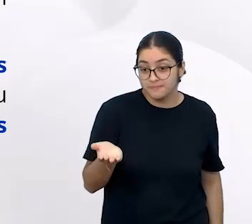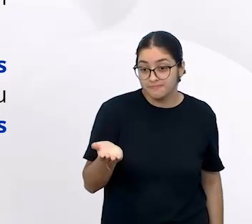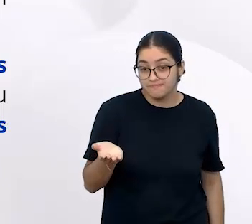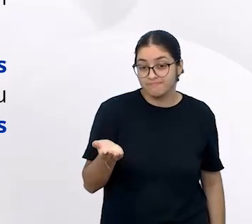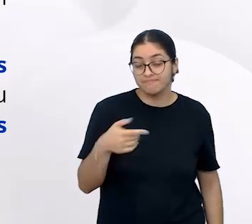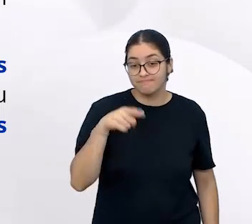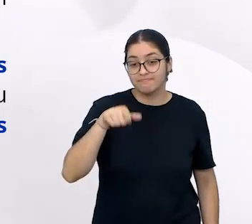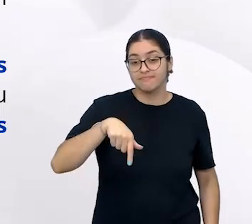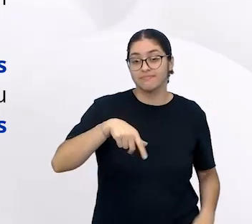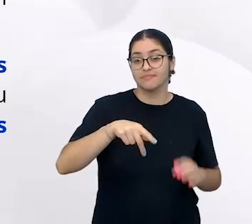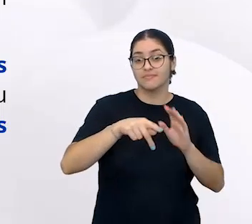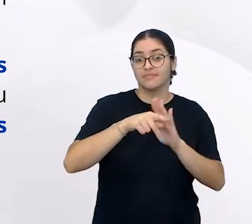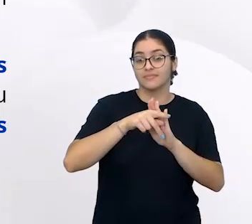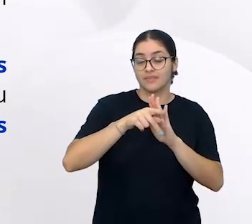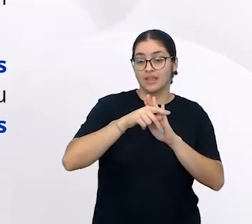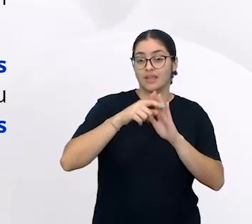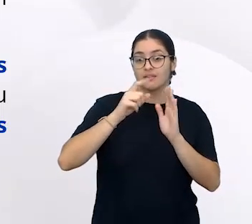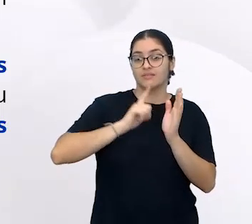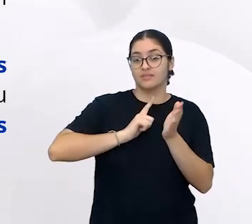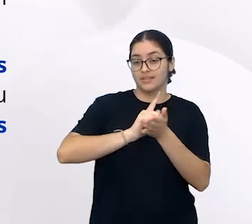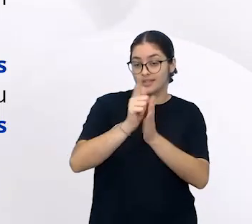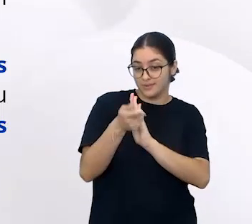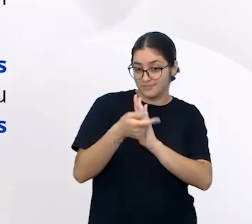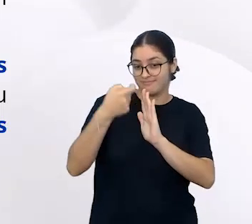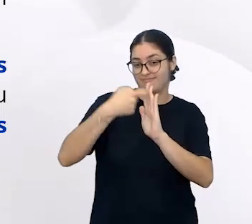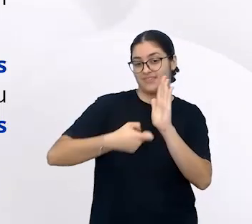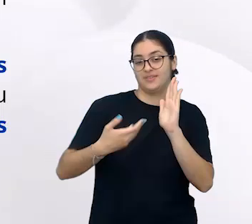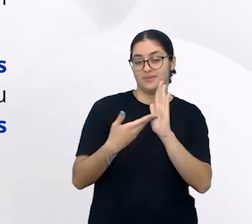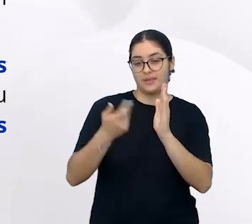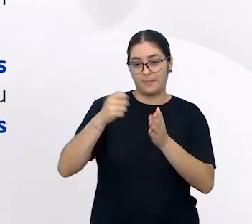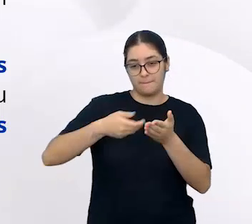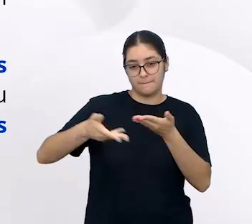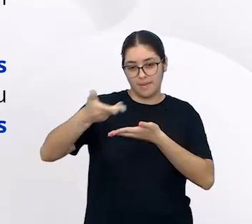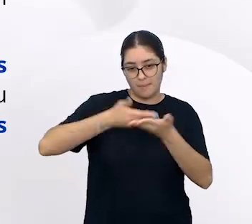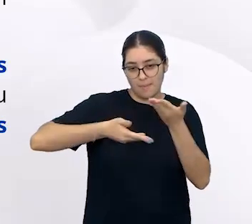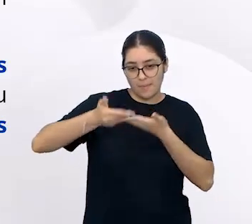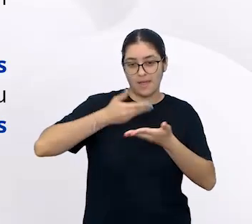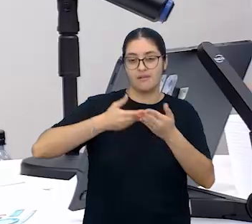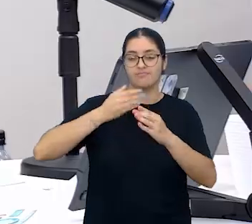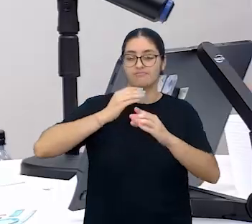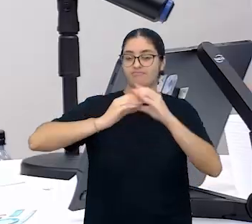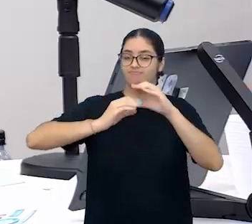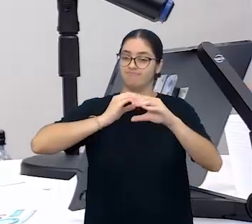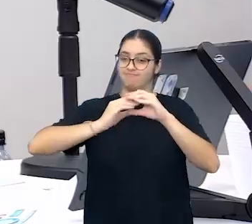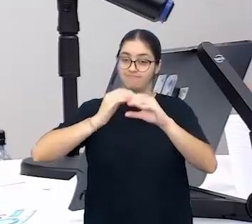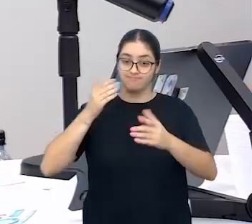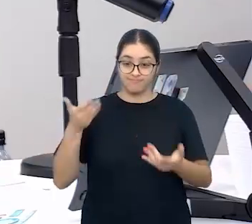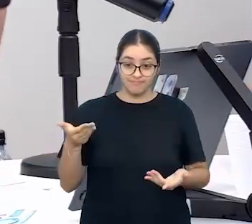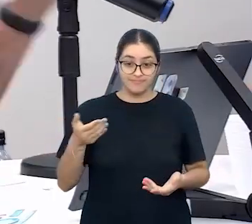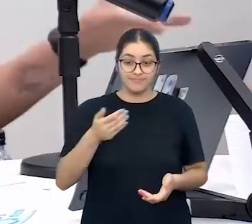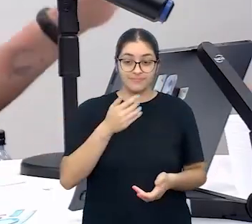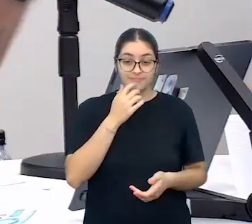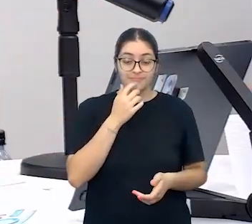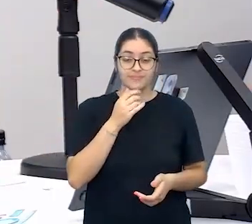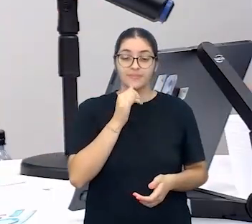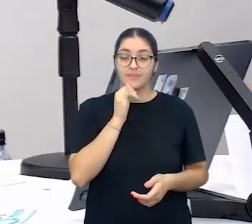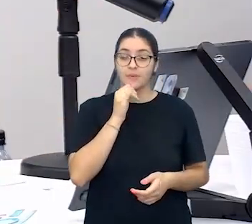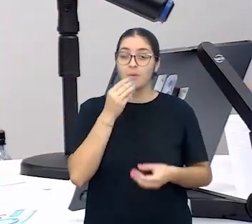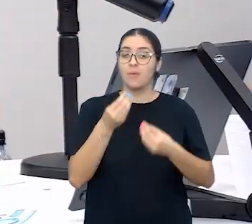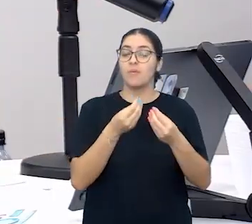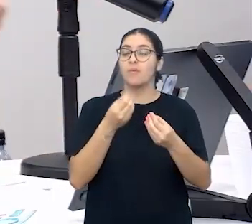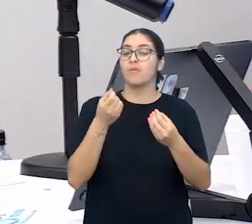por intermédio de gêneros textuais. E para registrar isso, a criança, aquilo que o professor diz,